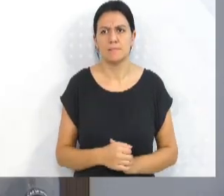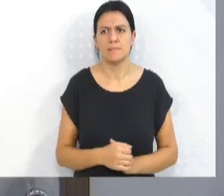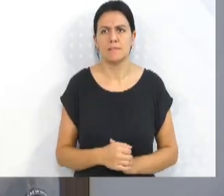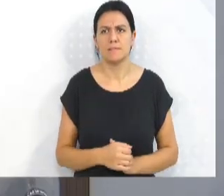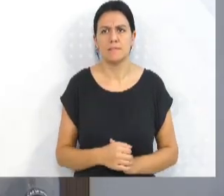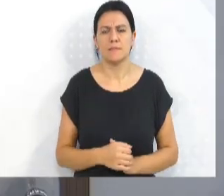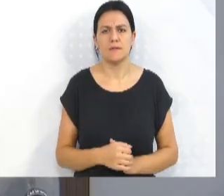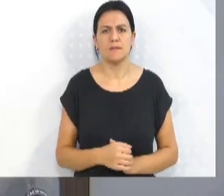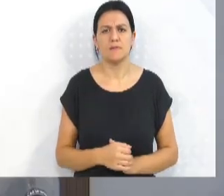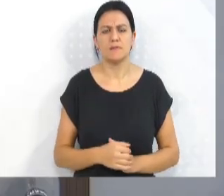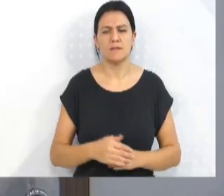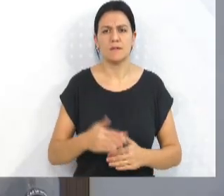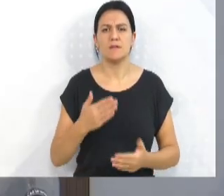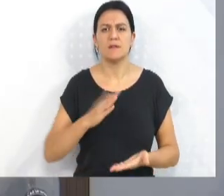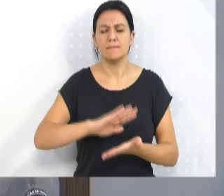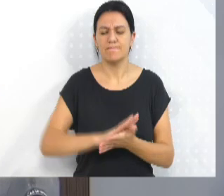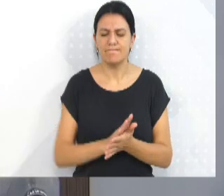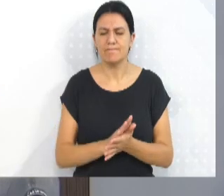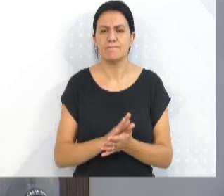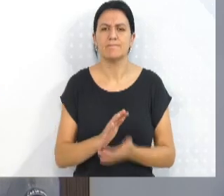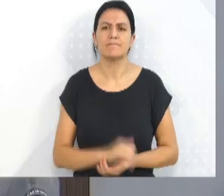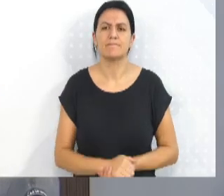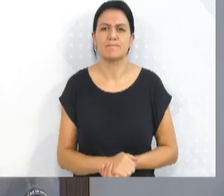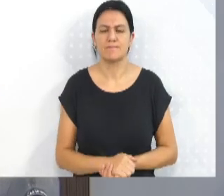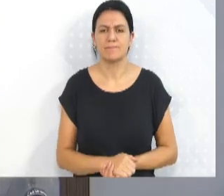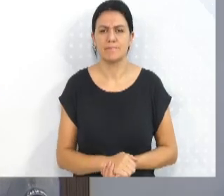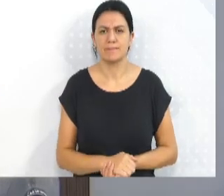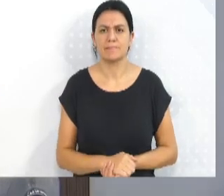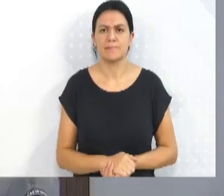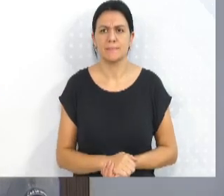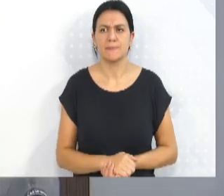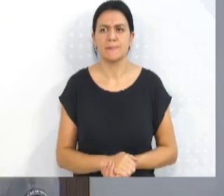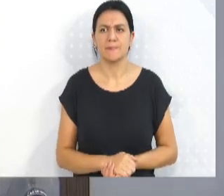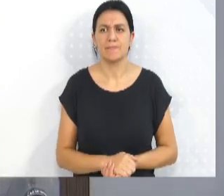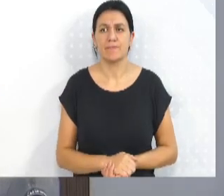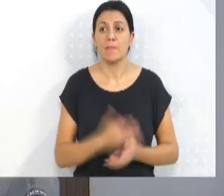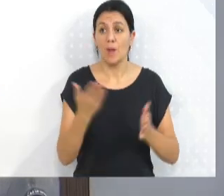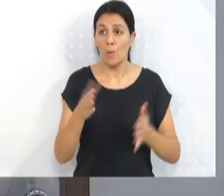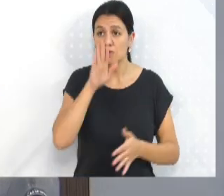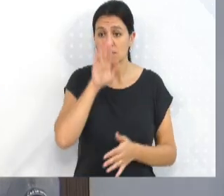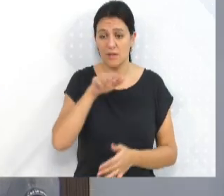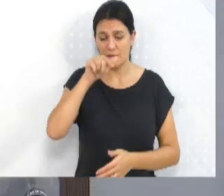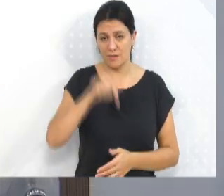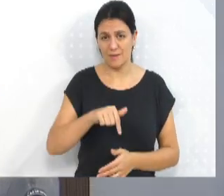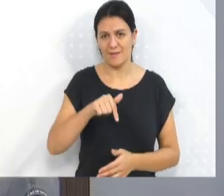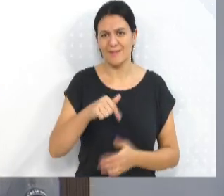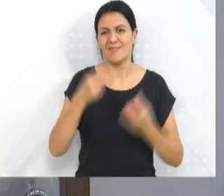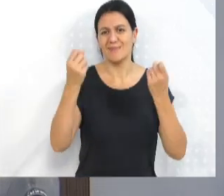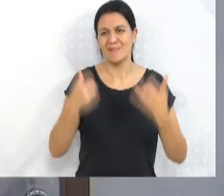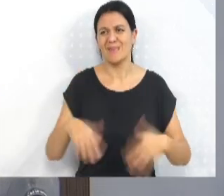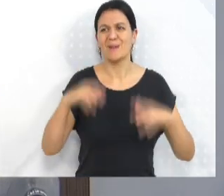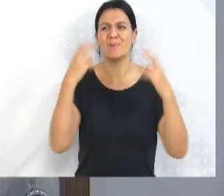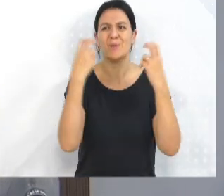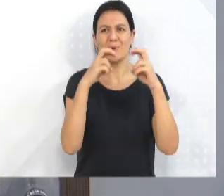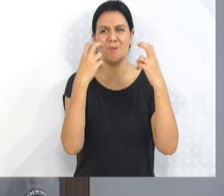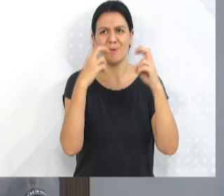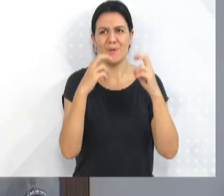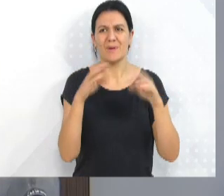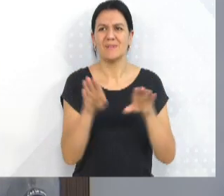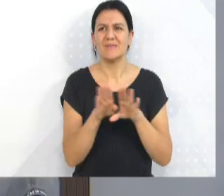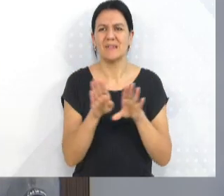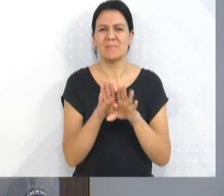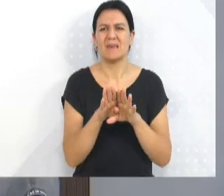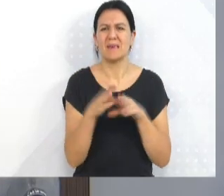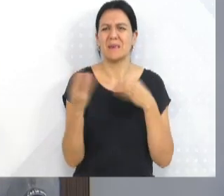massacrados. Então, nós, inclusive, na tarde de hoje, falávamos sobre o transporte público, falávamos sobre os